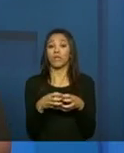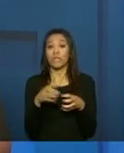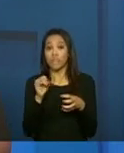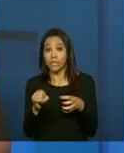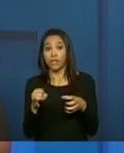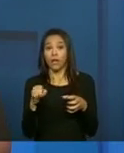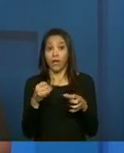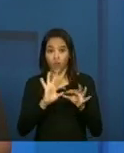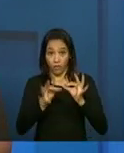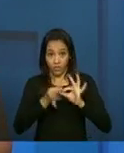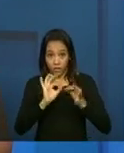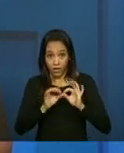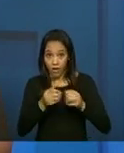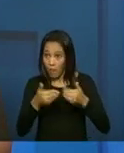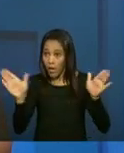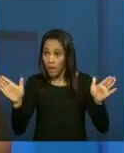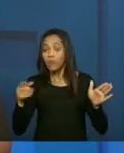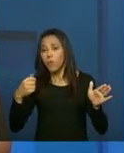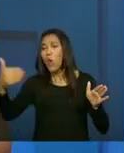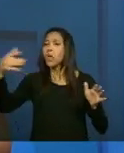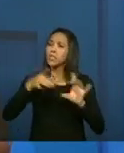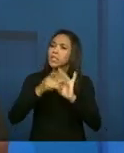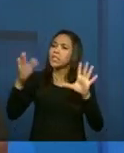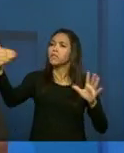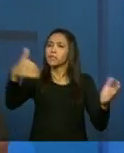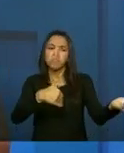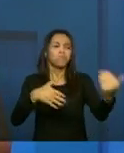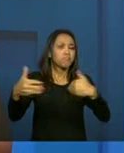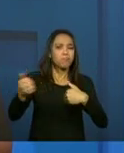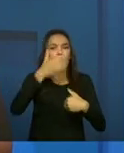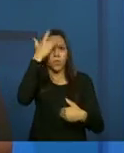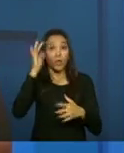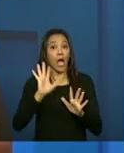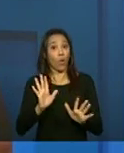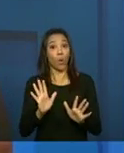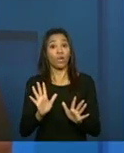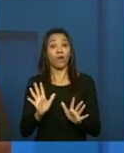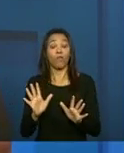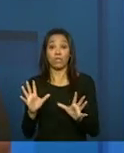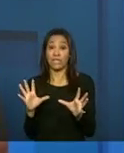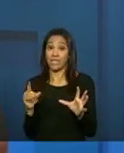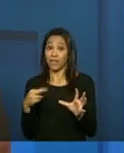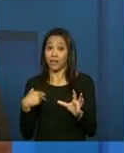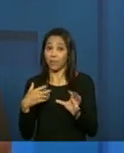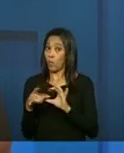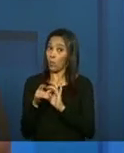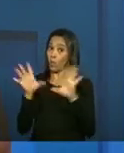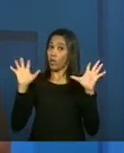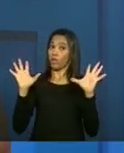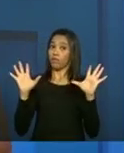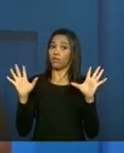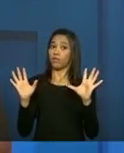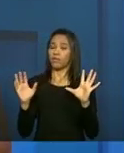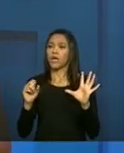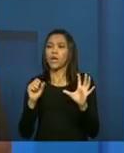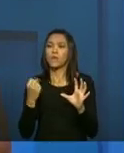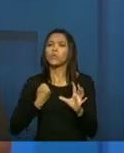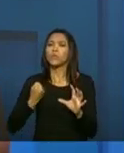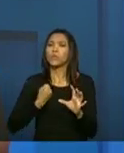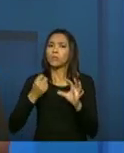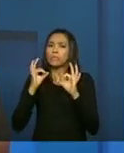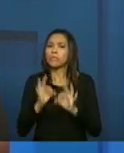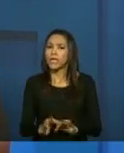forem acontecendo. Já se forem fechadas, aí é pré-determinado um número de